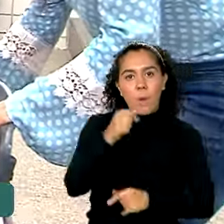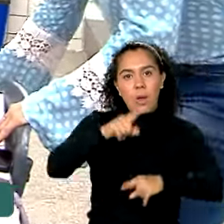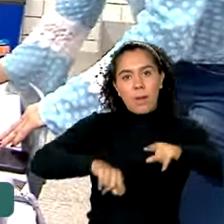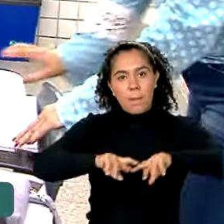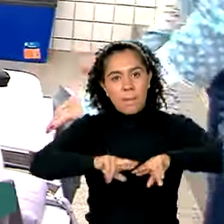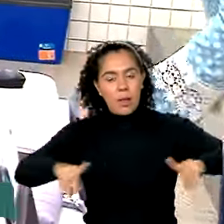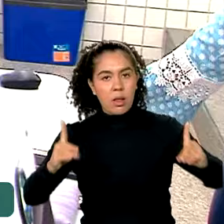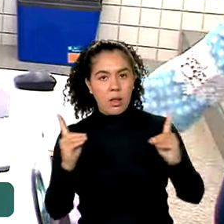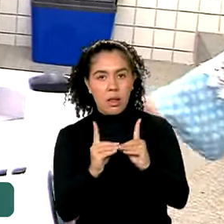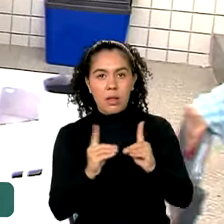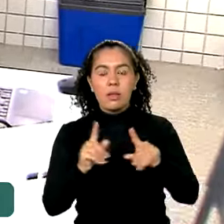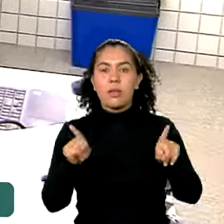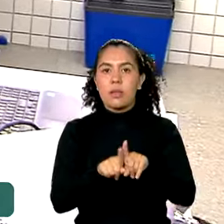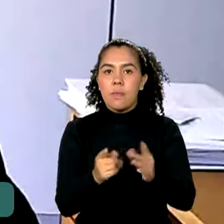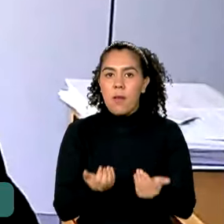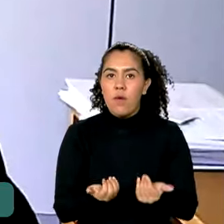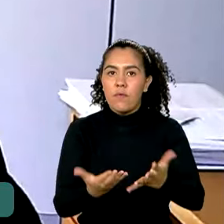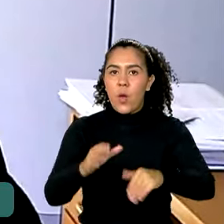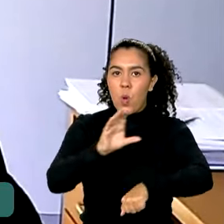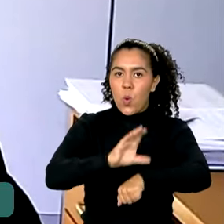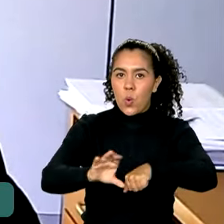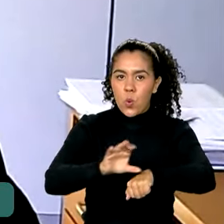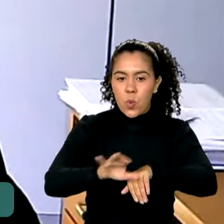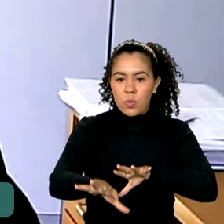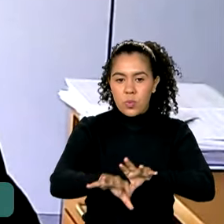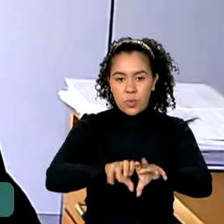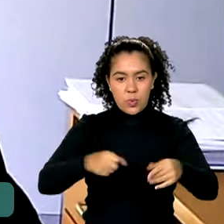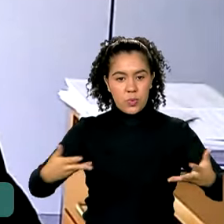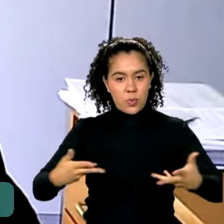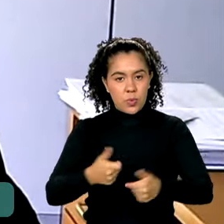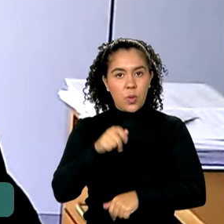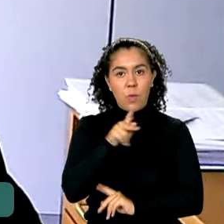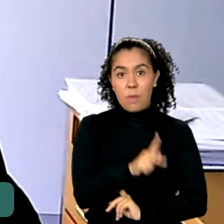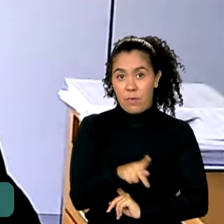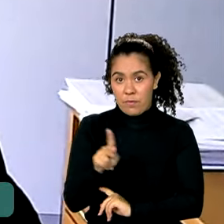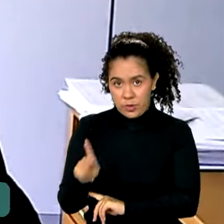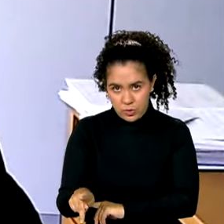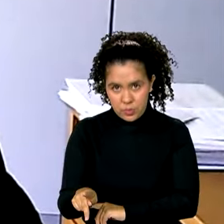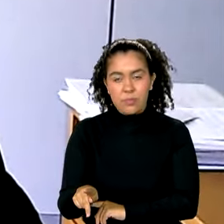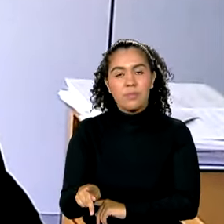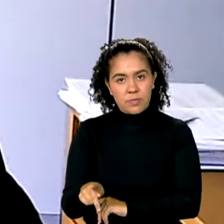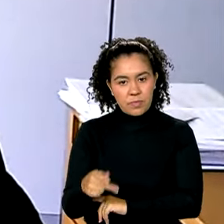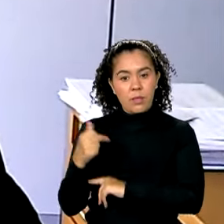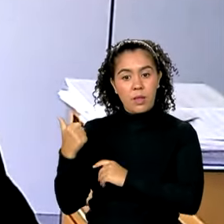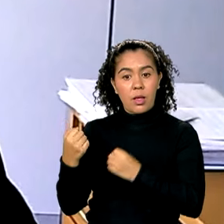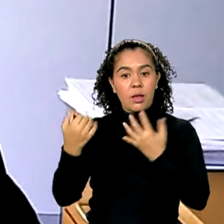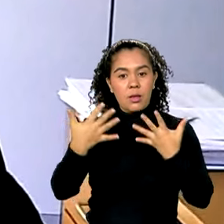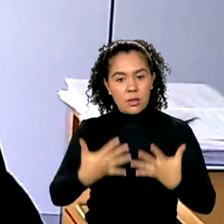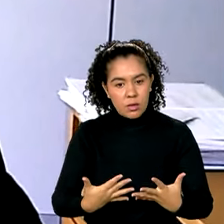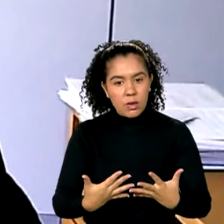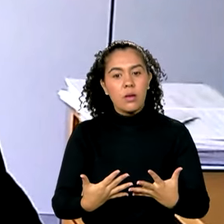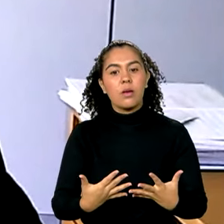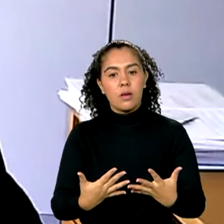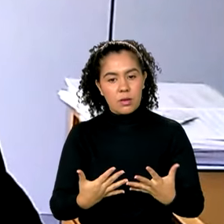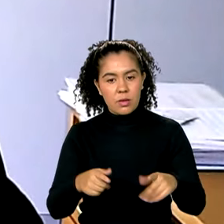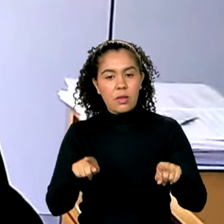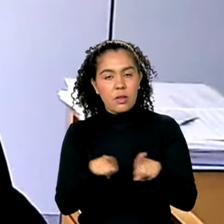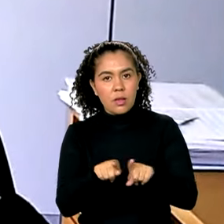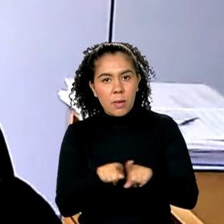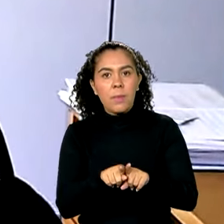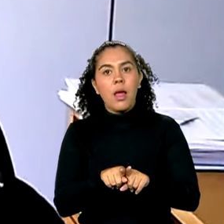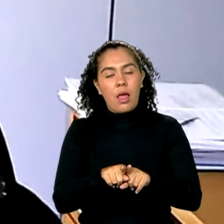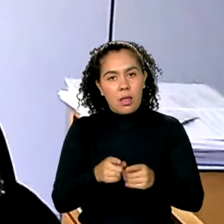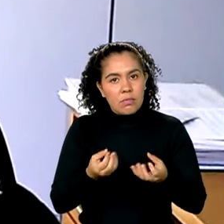qualificação de professores formação de professores então que é trabalhar as